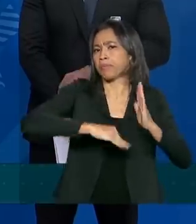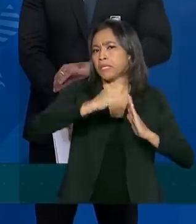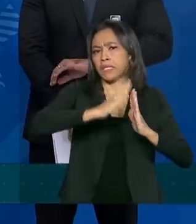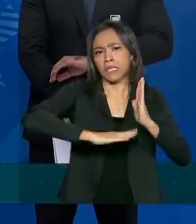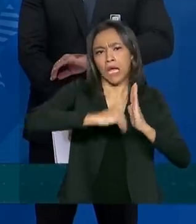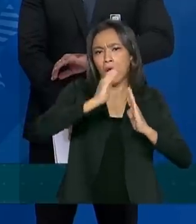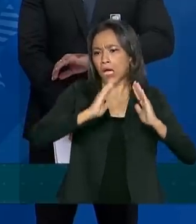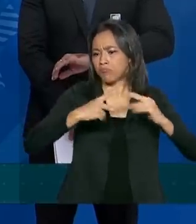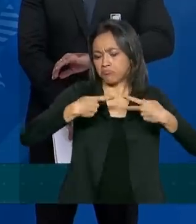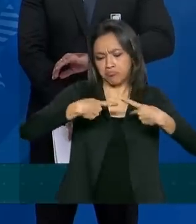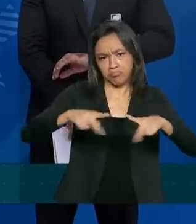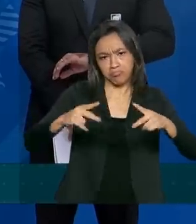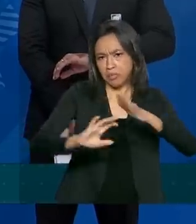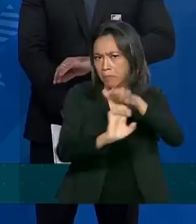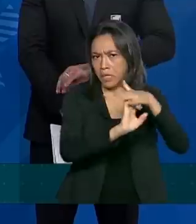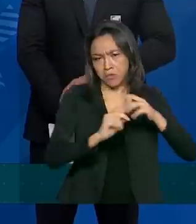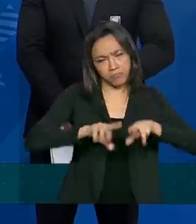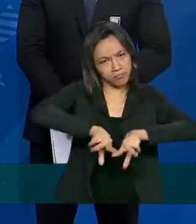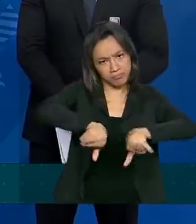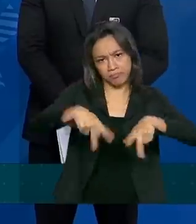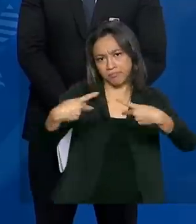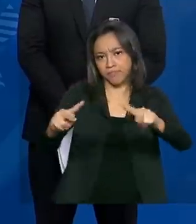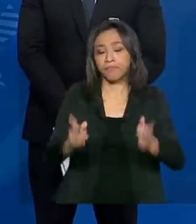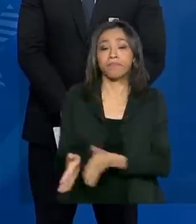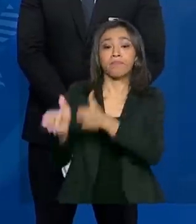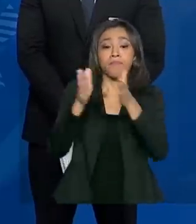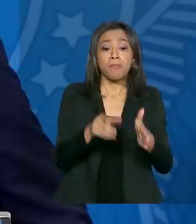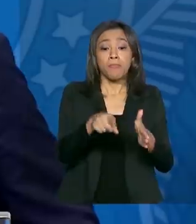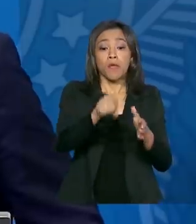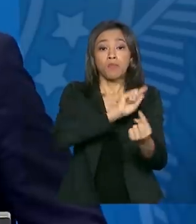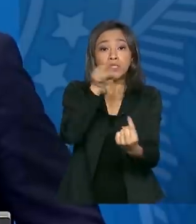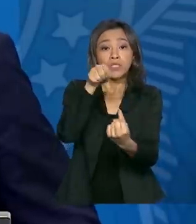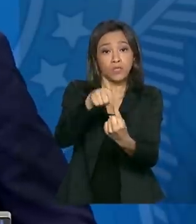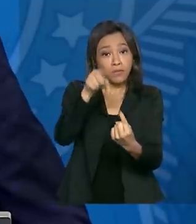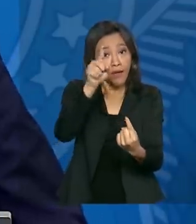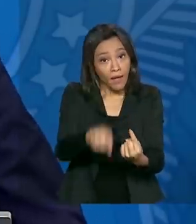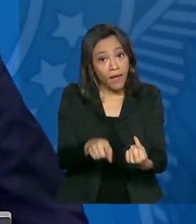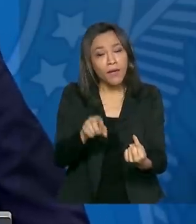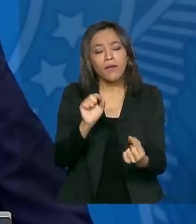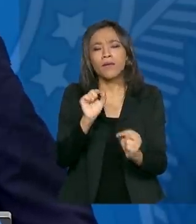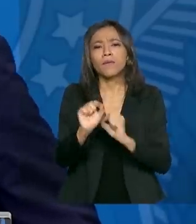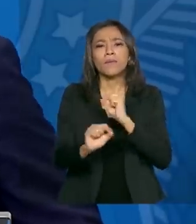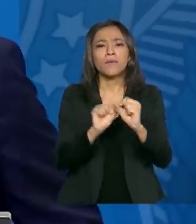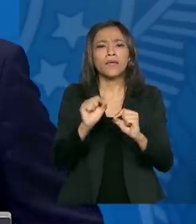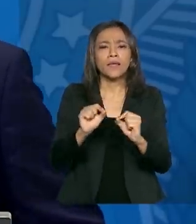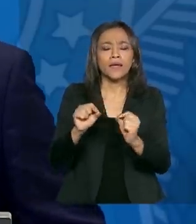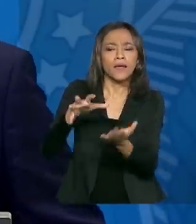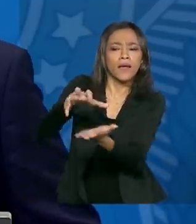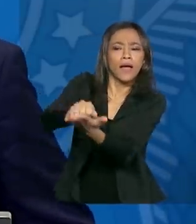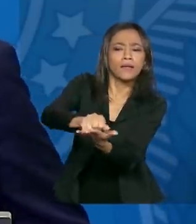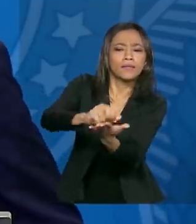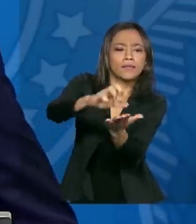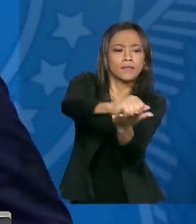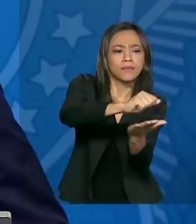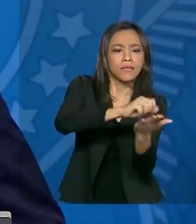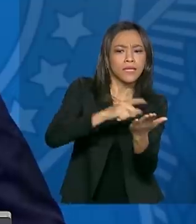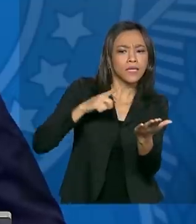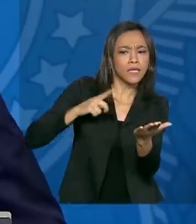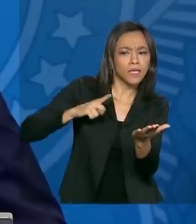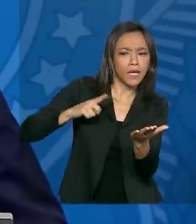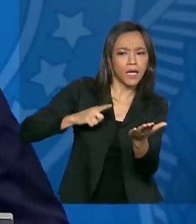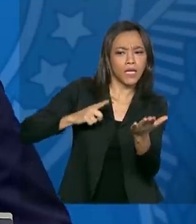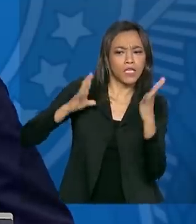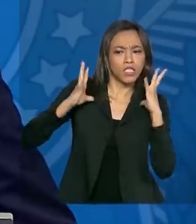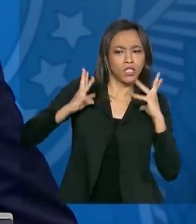o novo selo de biossegurança para o turismo. A ideia é credenciar estabelecimentos que mantêm padrões de